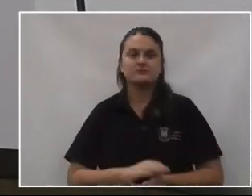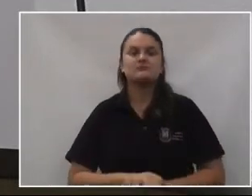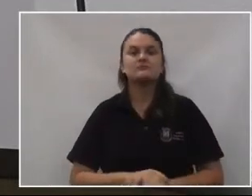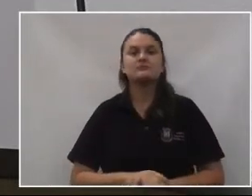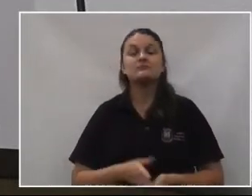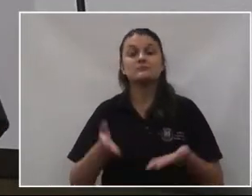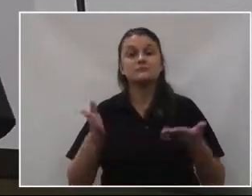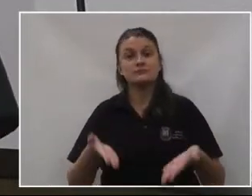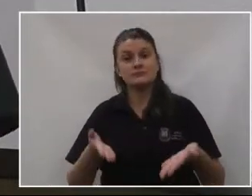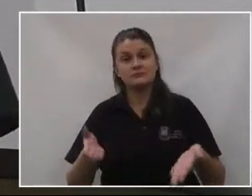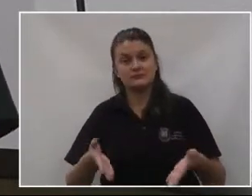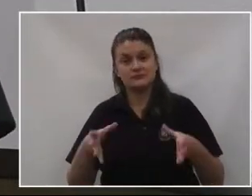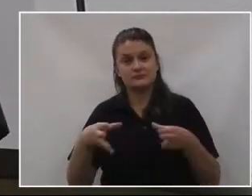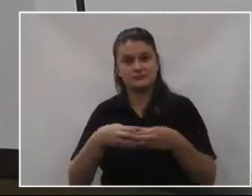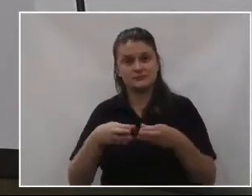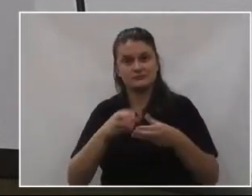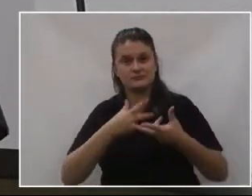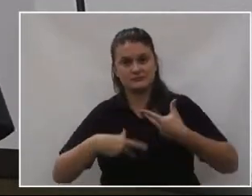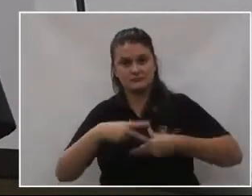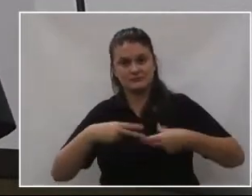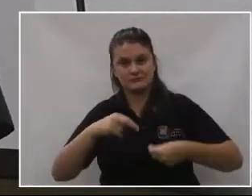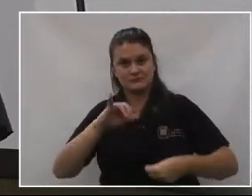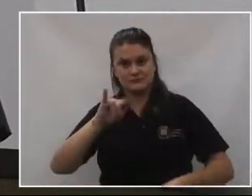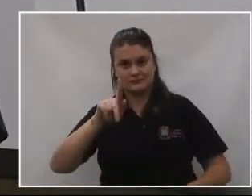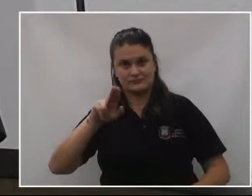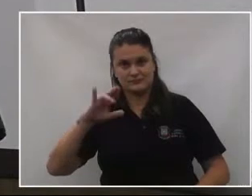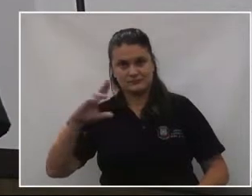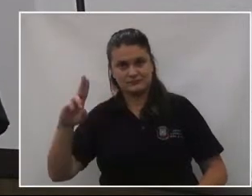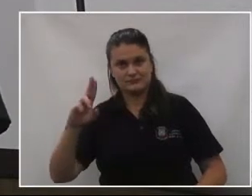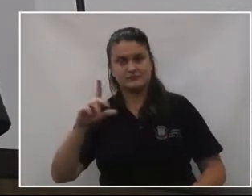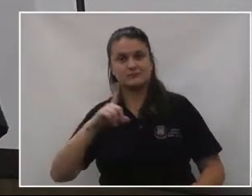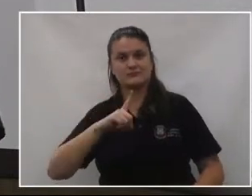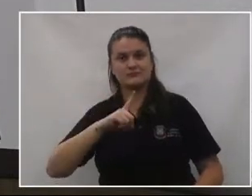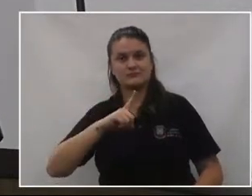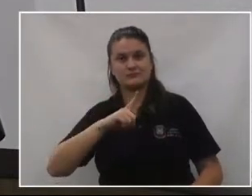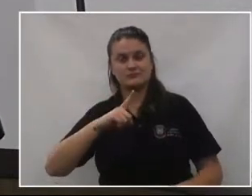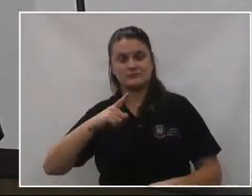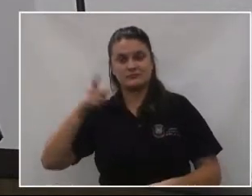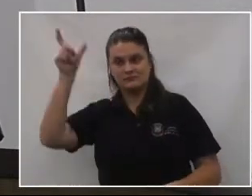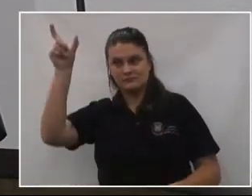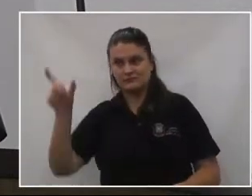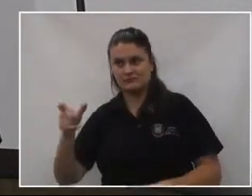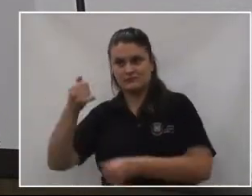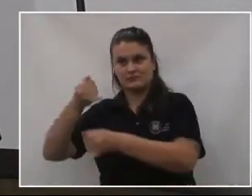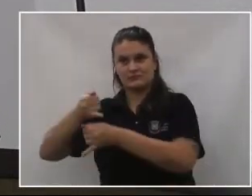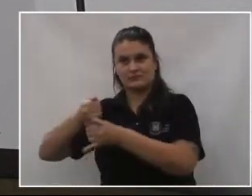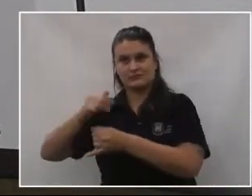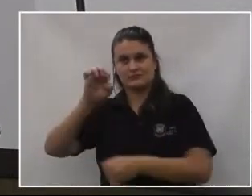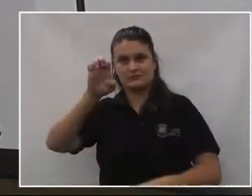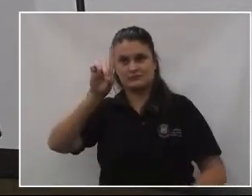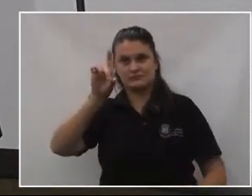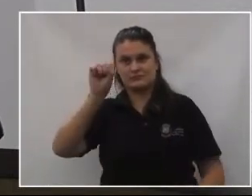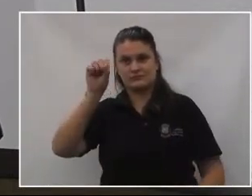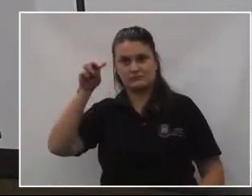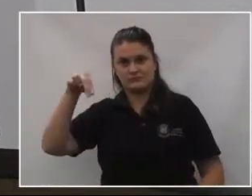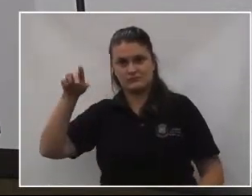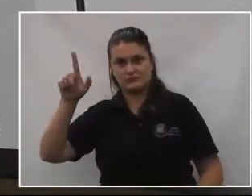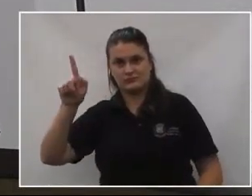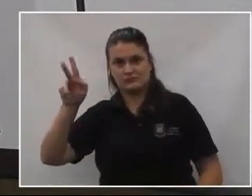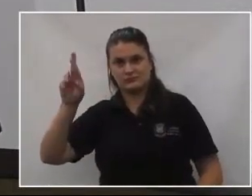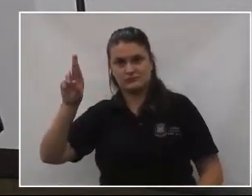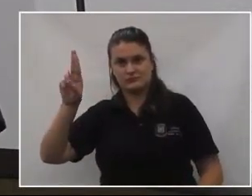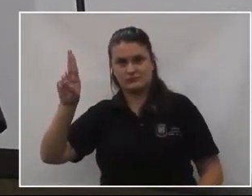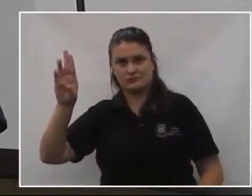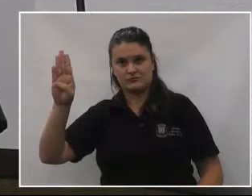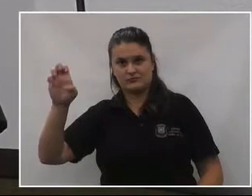Atualmente, o Grupo Escoteiro Iguaçu é dirigido por Edson Luiz Gruber, com sua diretoria atuante,